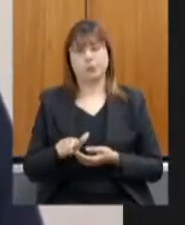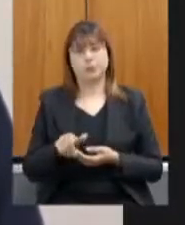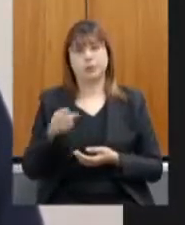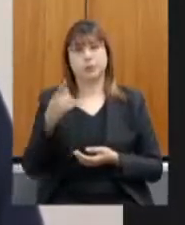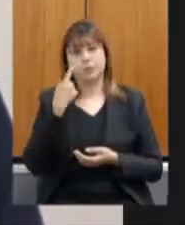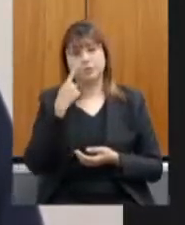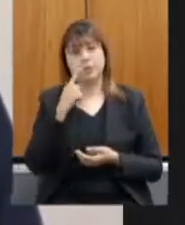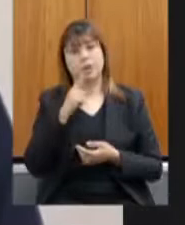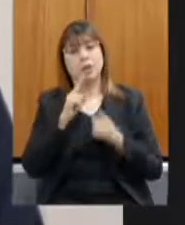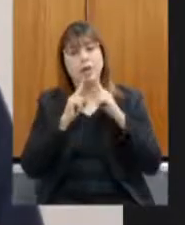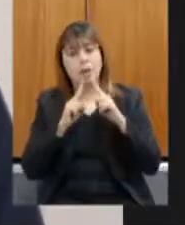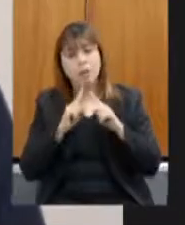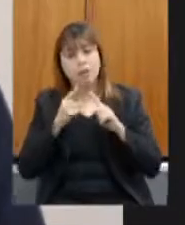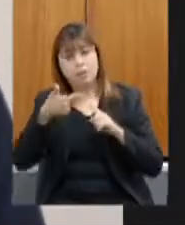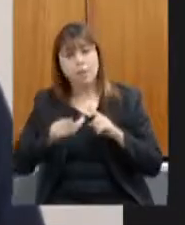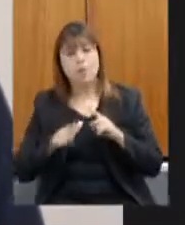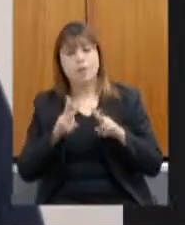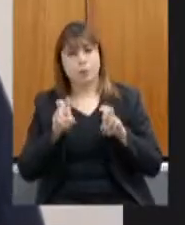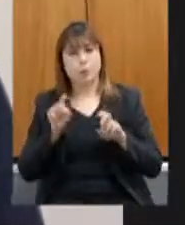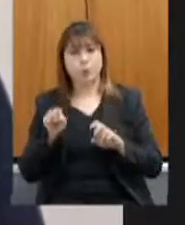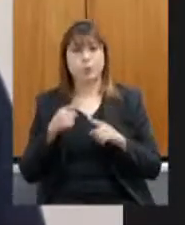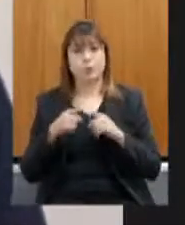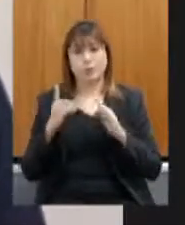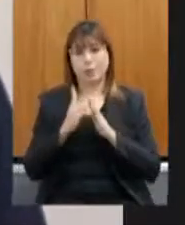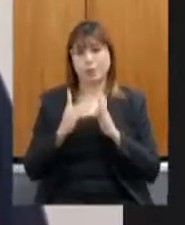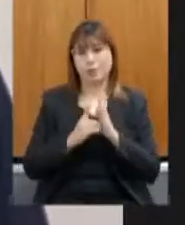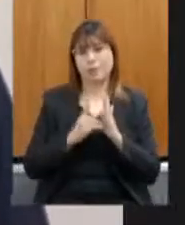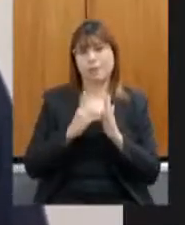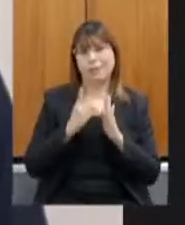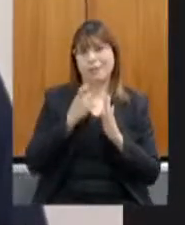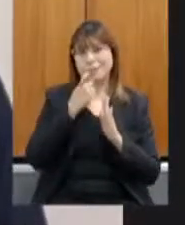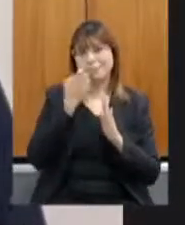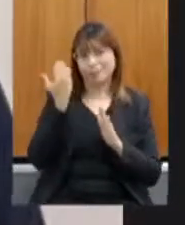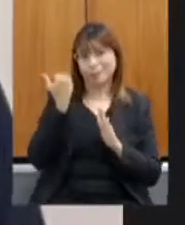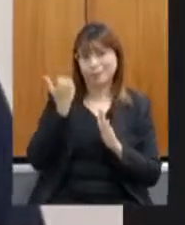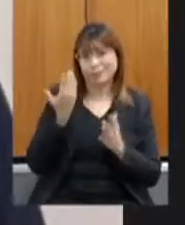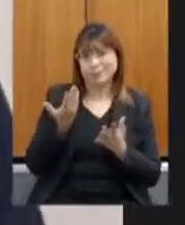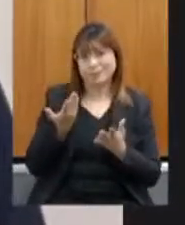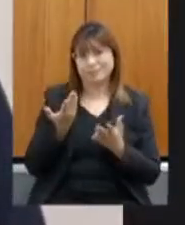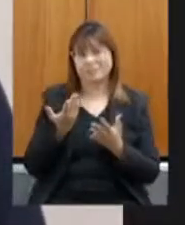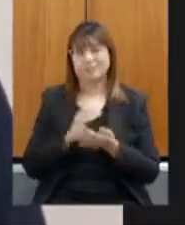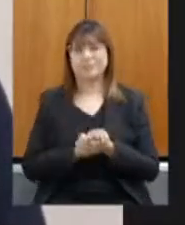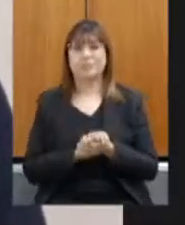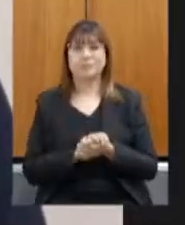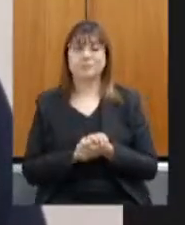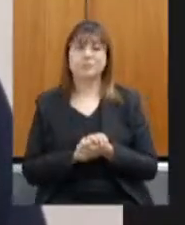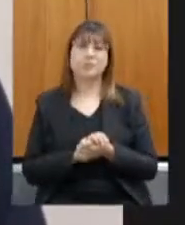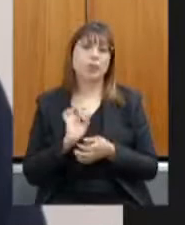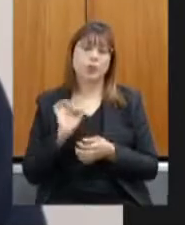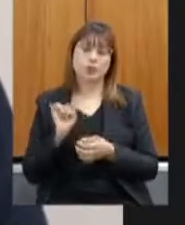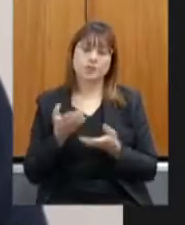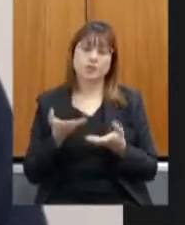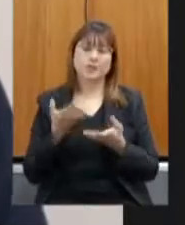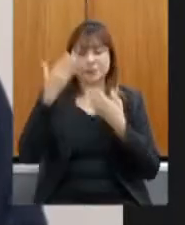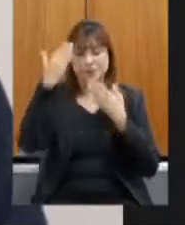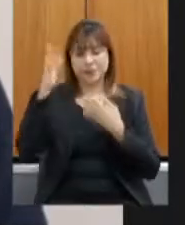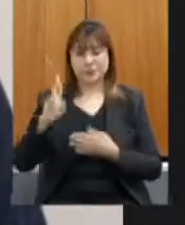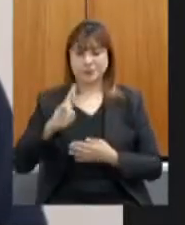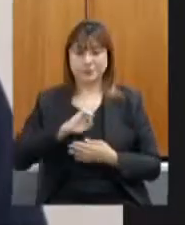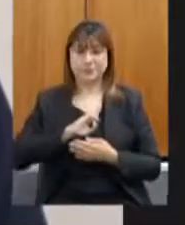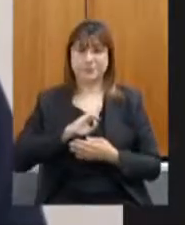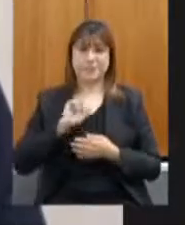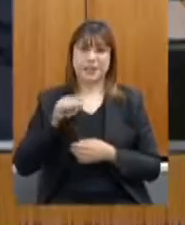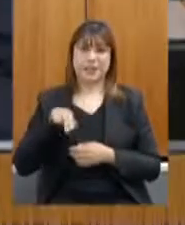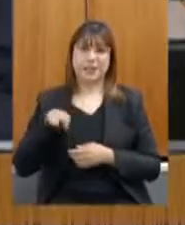reclamação a mais disso daí até porque o decreto está bem recente ainda mas era só esse posicionamento que ia dar e obrigado pela resposta